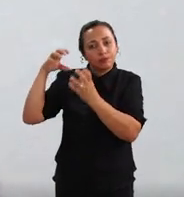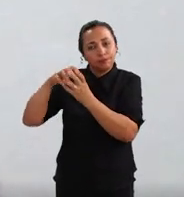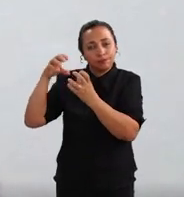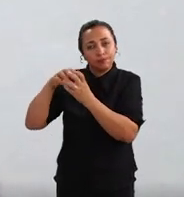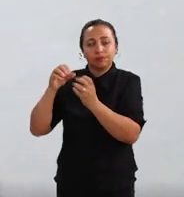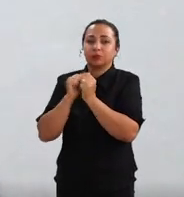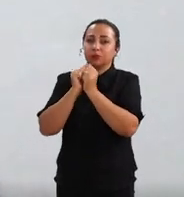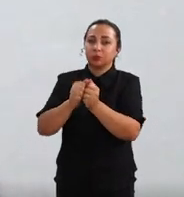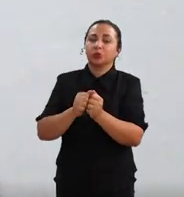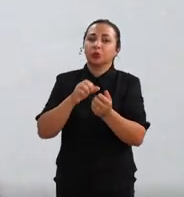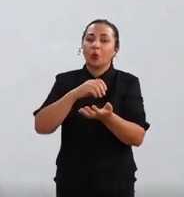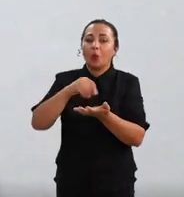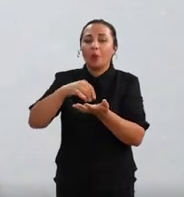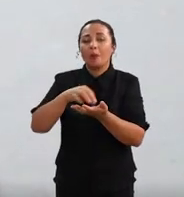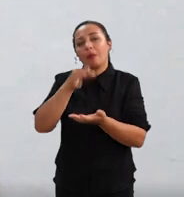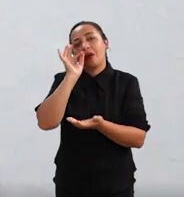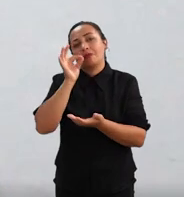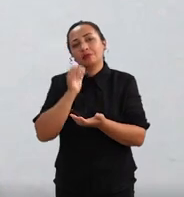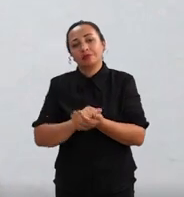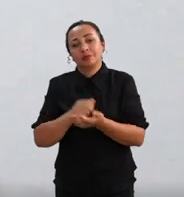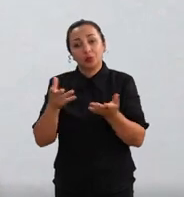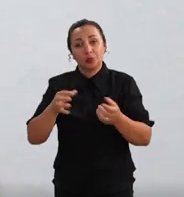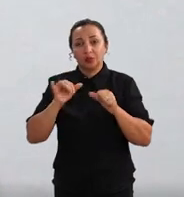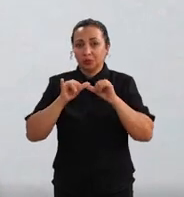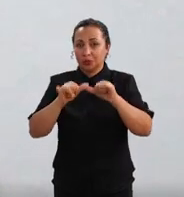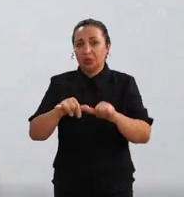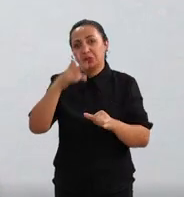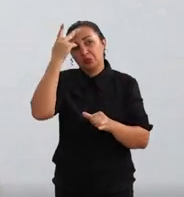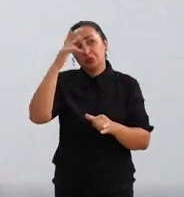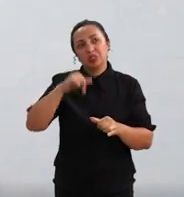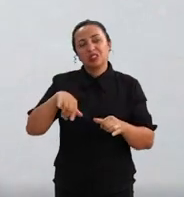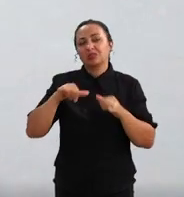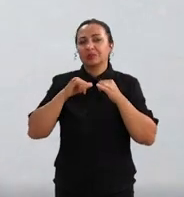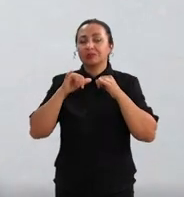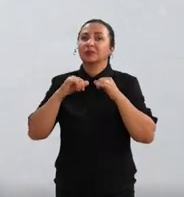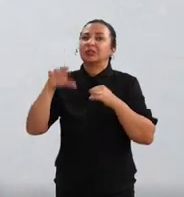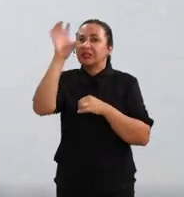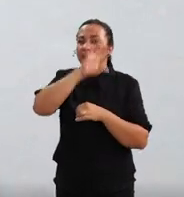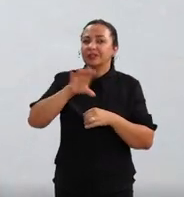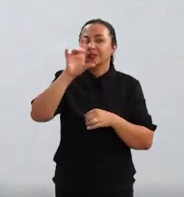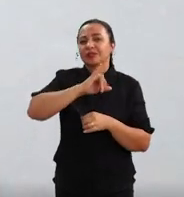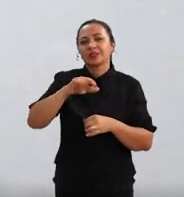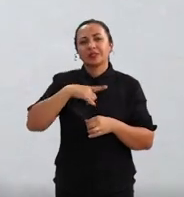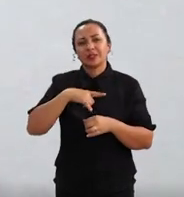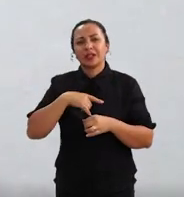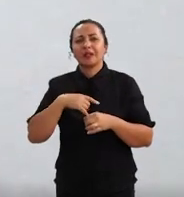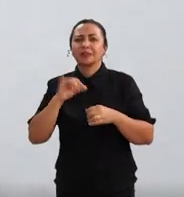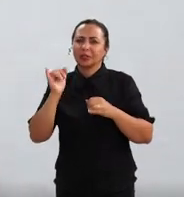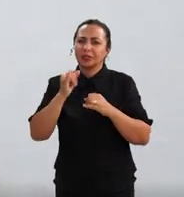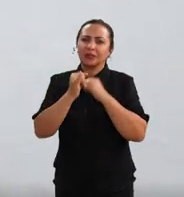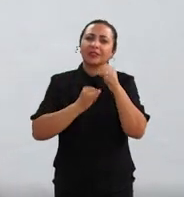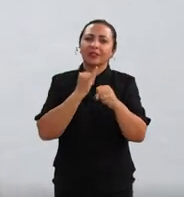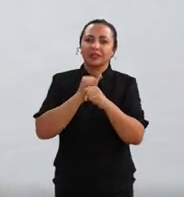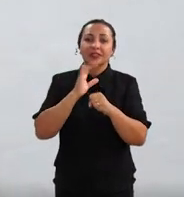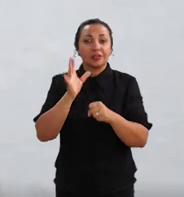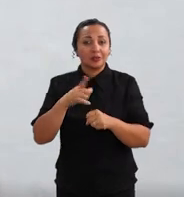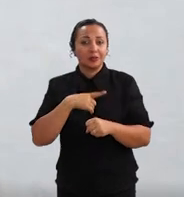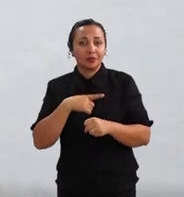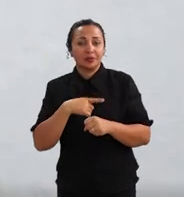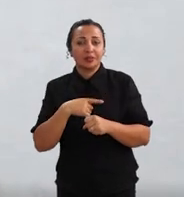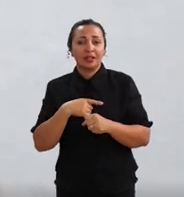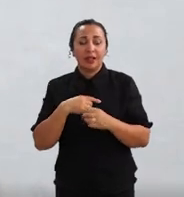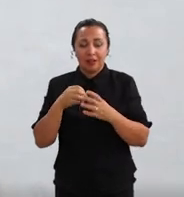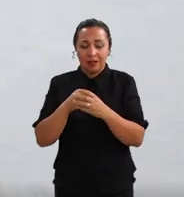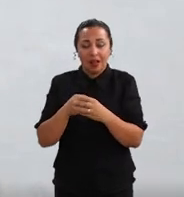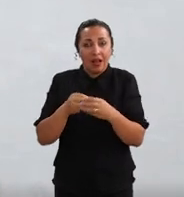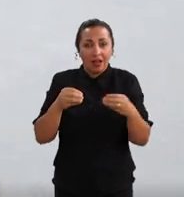pó do café. Hoje no mercado, eu não sei aqui na região se tem, mas eu já vi na internet que já tem